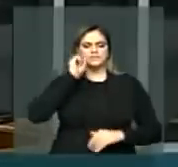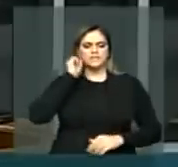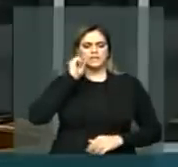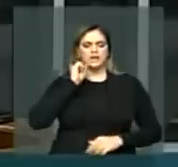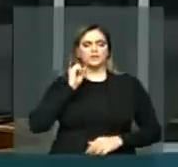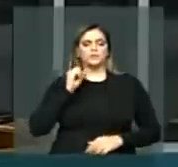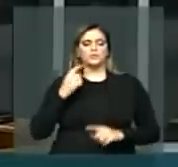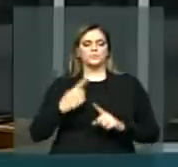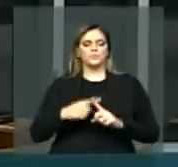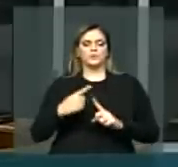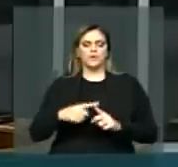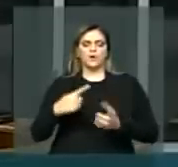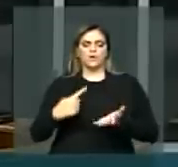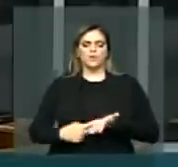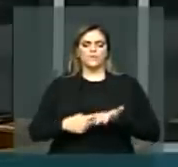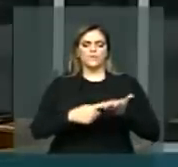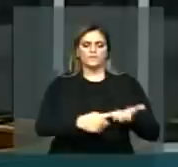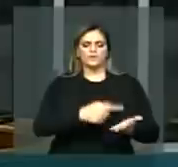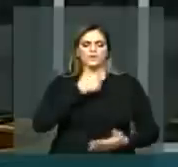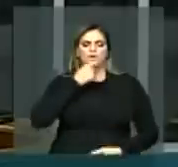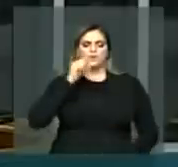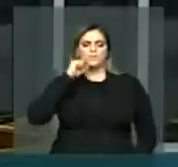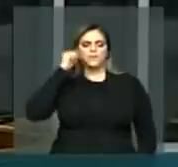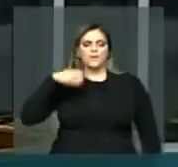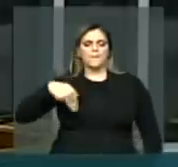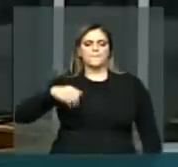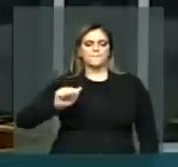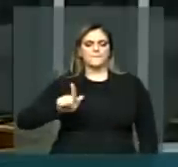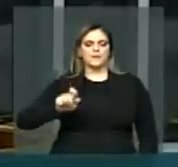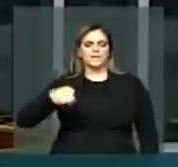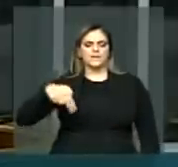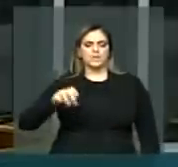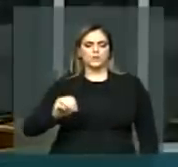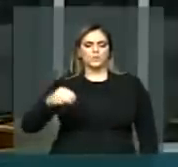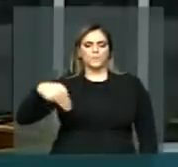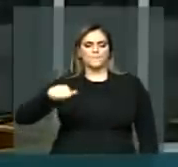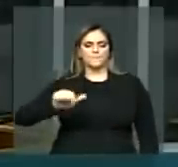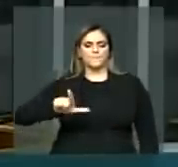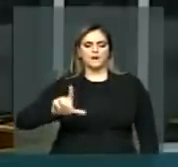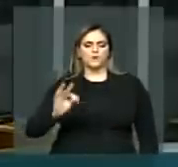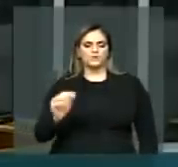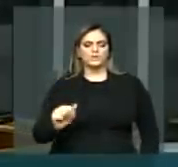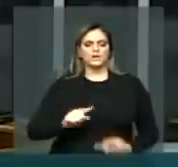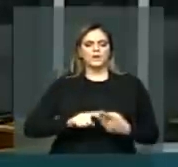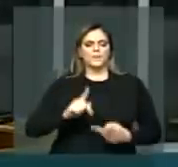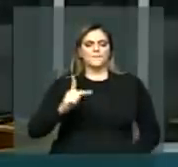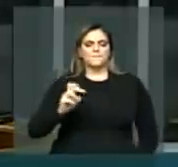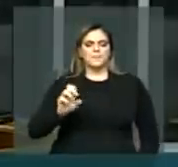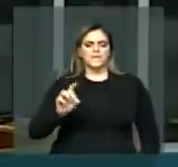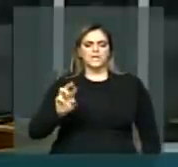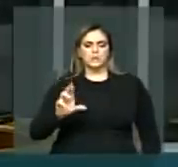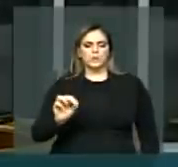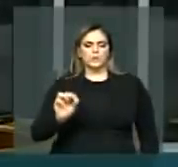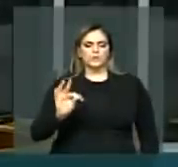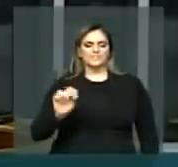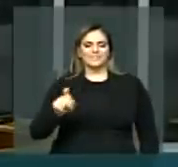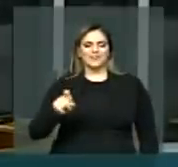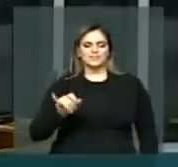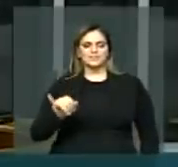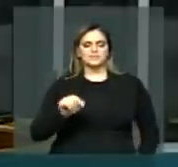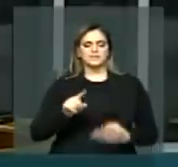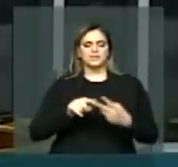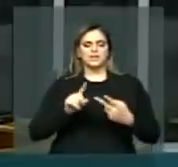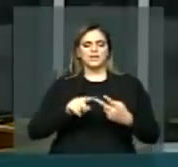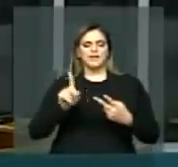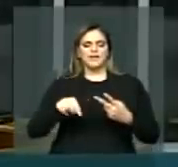pelo senador Magno Malta, o senador Pedro Taques, relator do